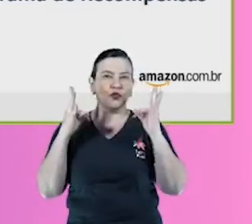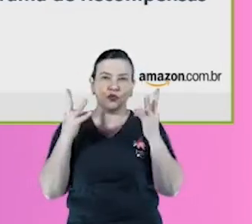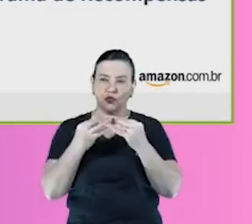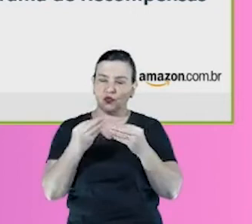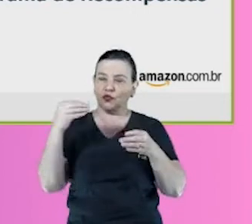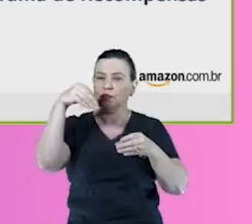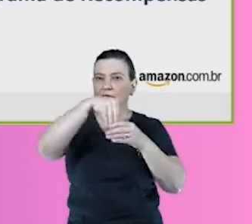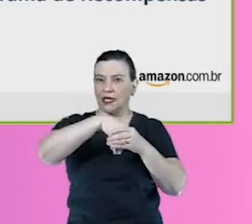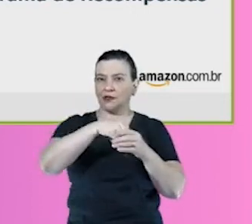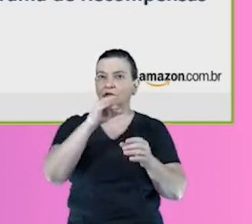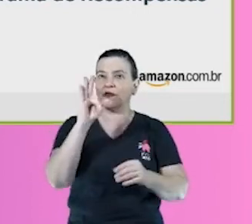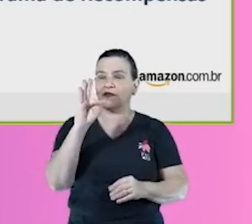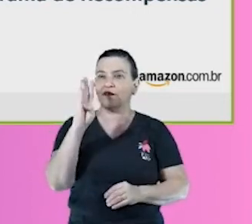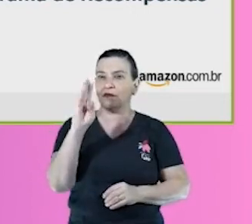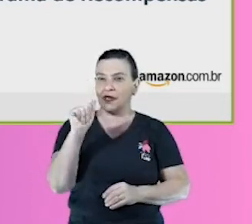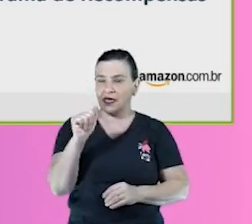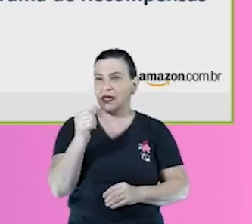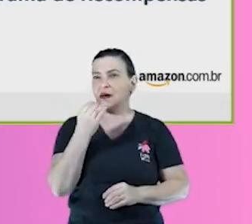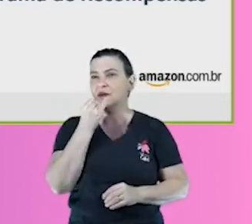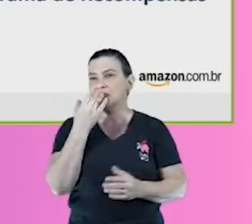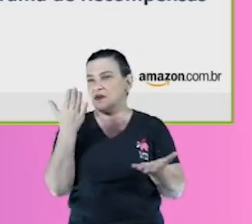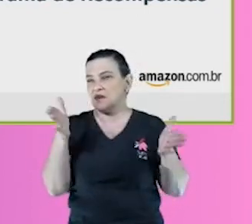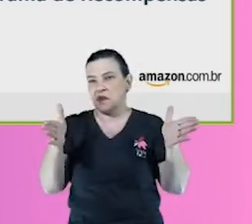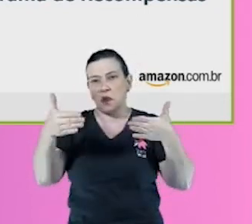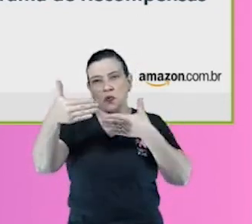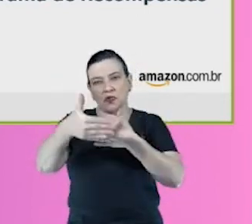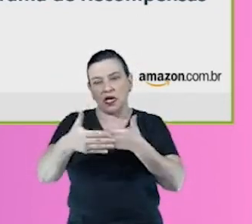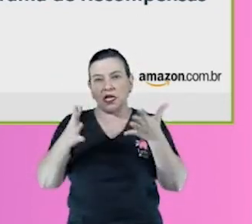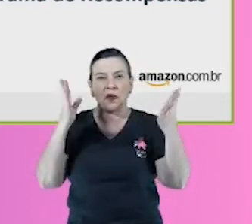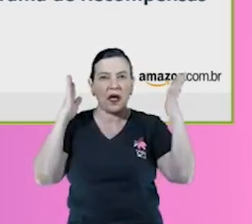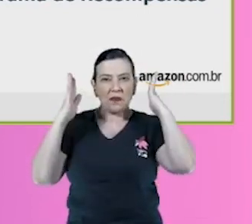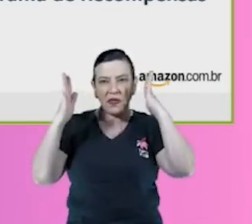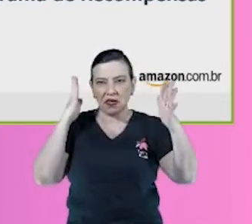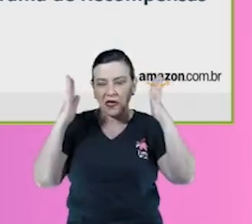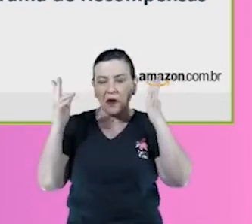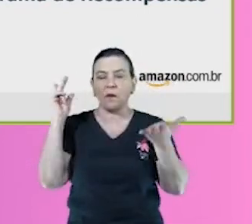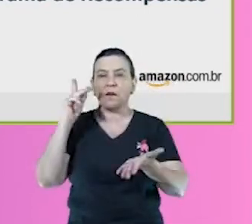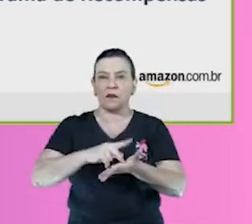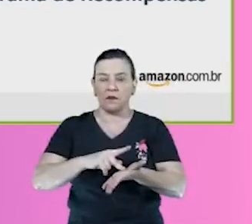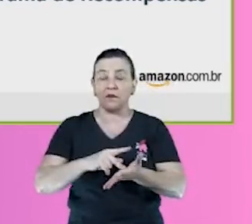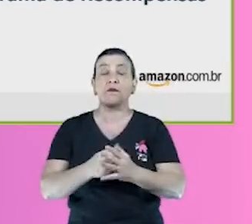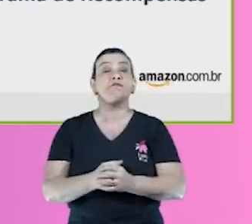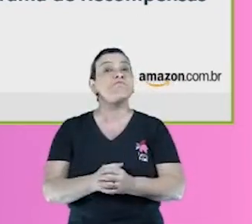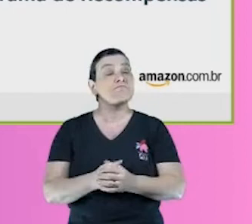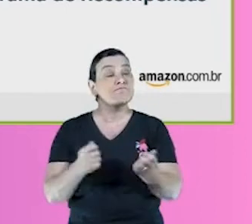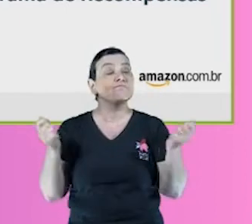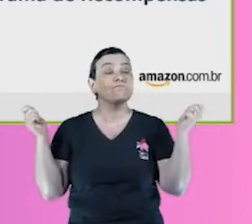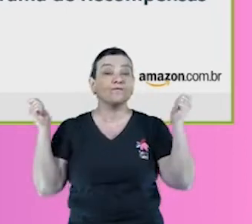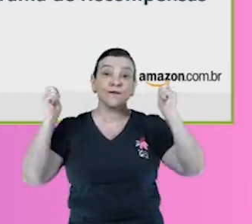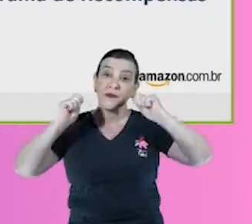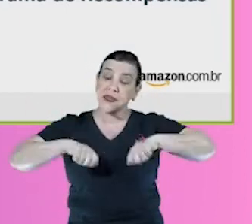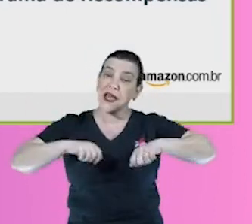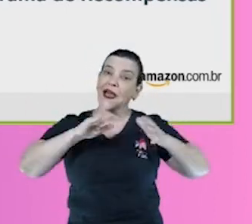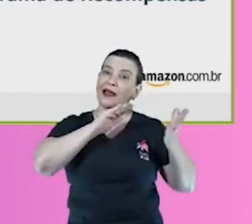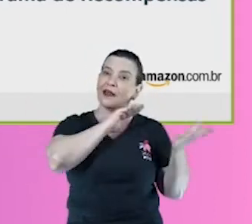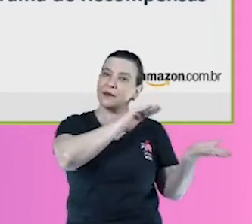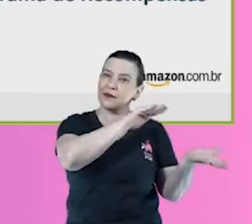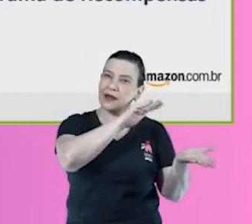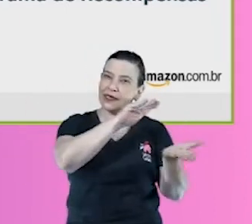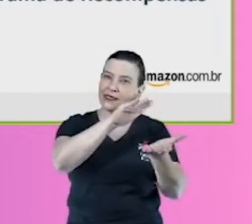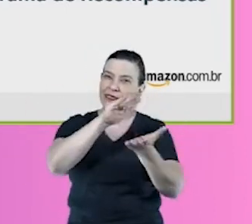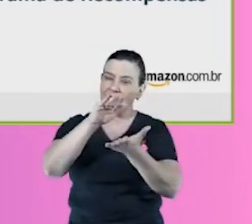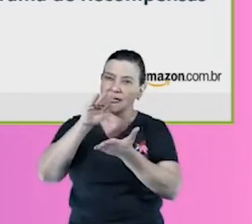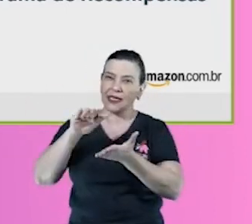FBA, né, como tipo um container, um caminhão mesmo, cheio deles, e aí sim a gente vai armazenar dentro do nosso centro de distribuição,